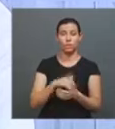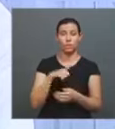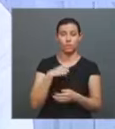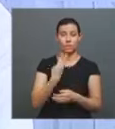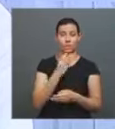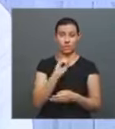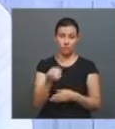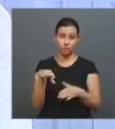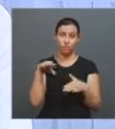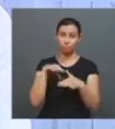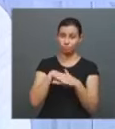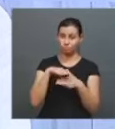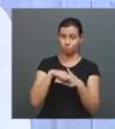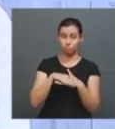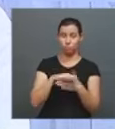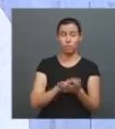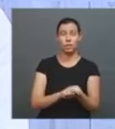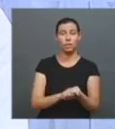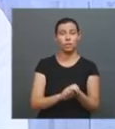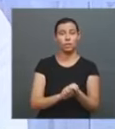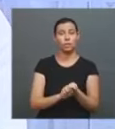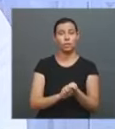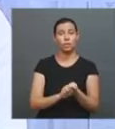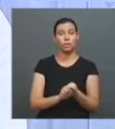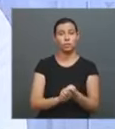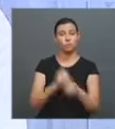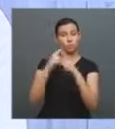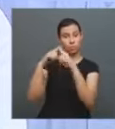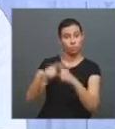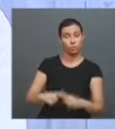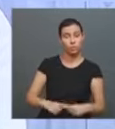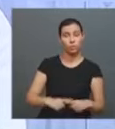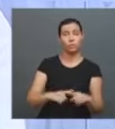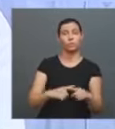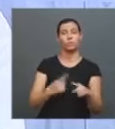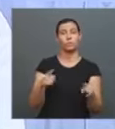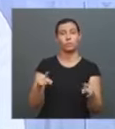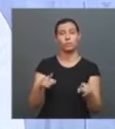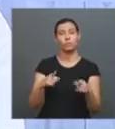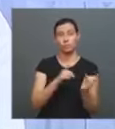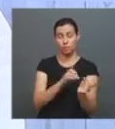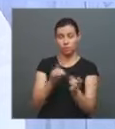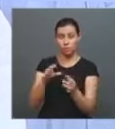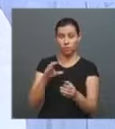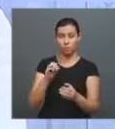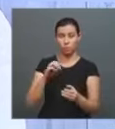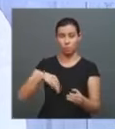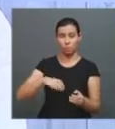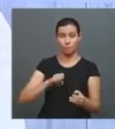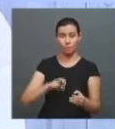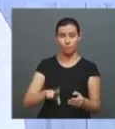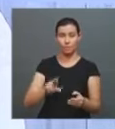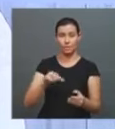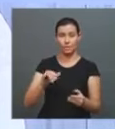universitárias, nós concorremos com as editoras comerciais, não só com livros acadêmicos, porque as editoras